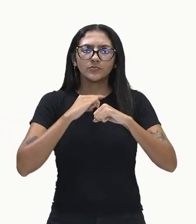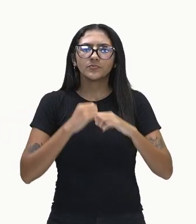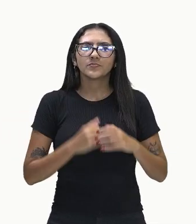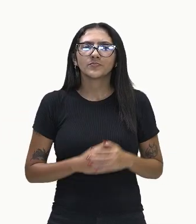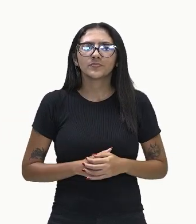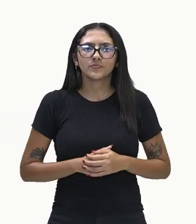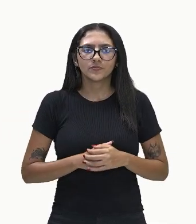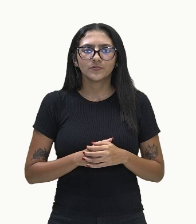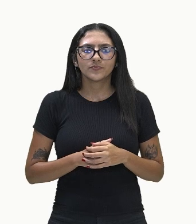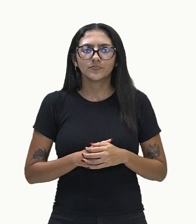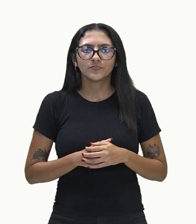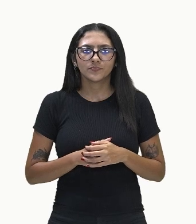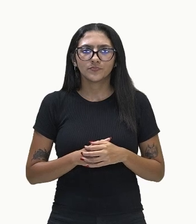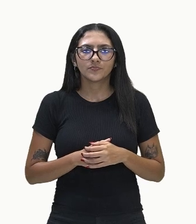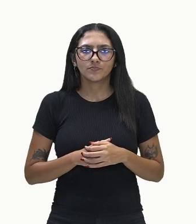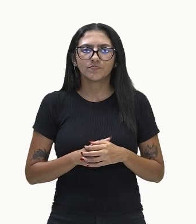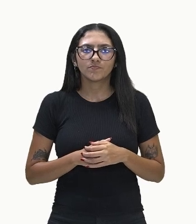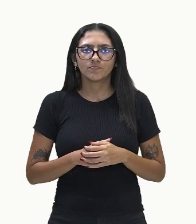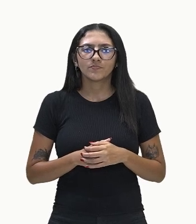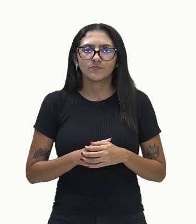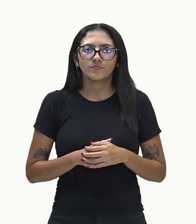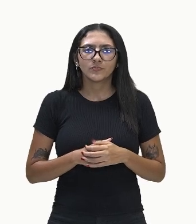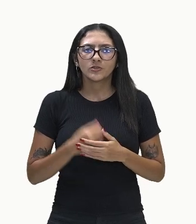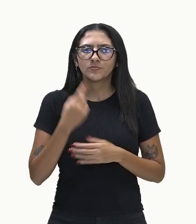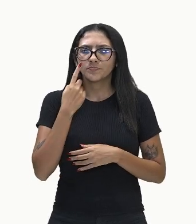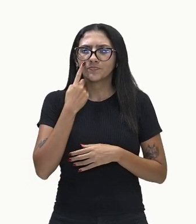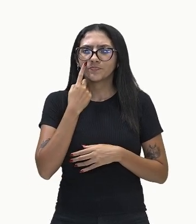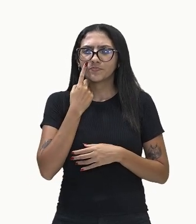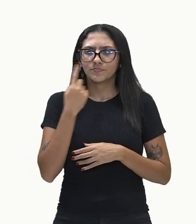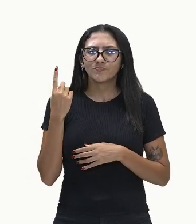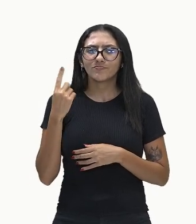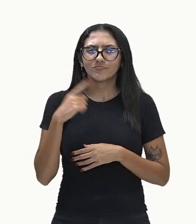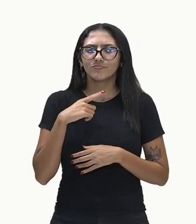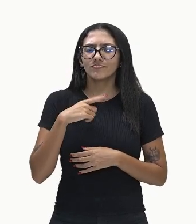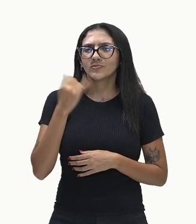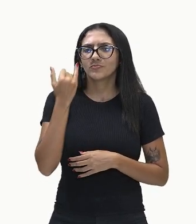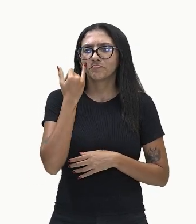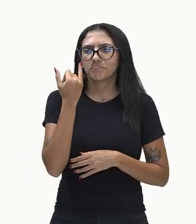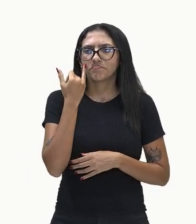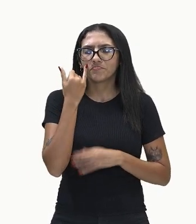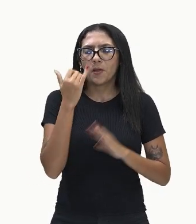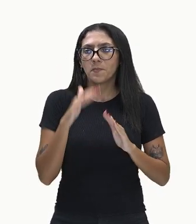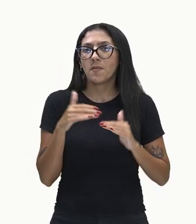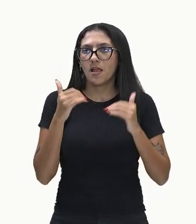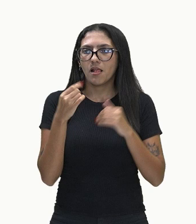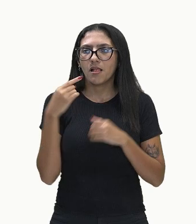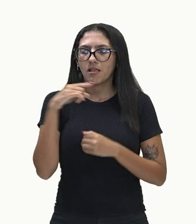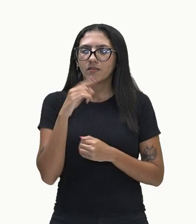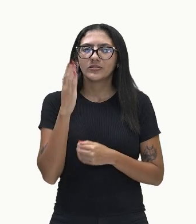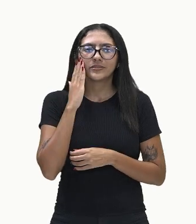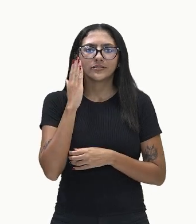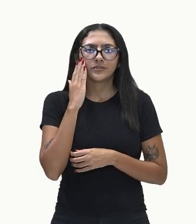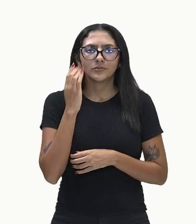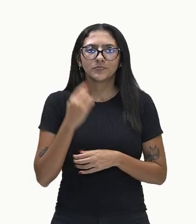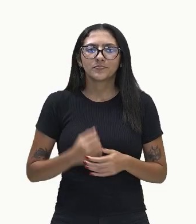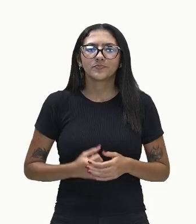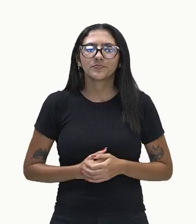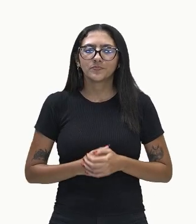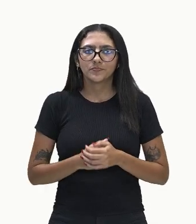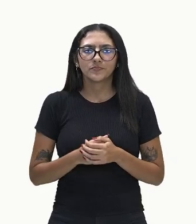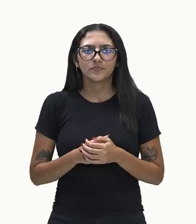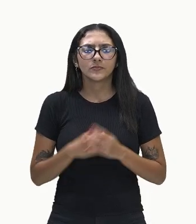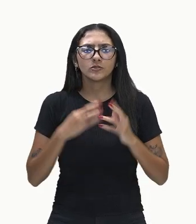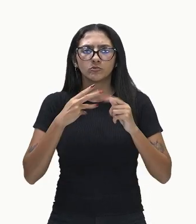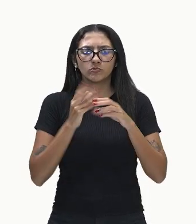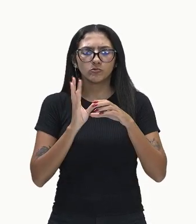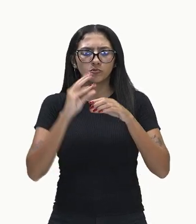Achei aqui um verde, vocês conseguem visualizar bem. Eu vou fazer um risco mais assim. E aqui está a porção da retina, recobrindo toda a parede